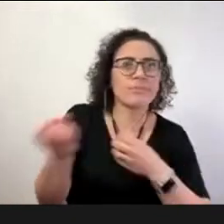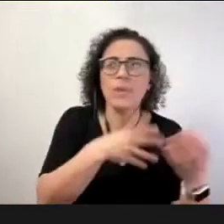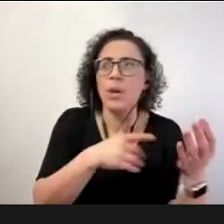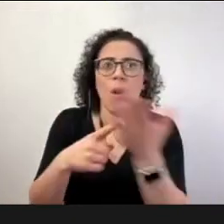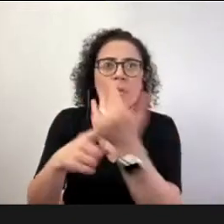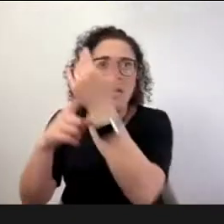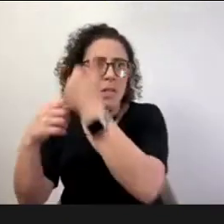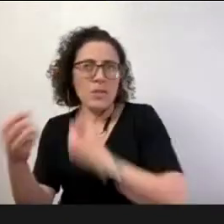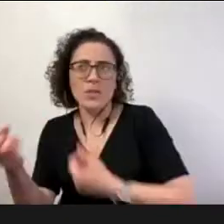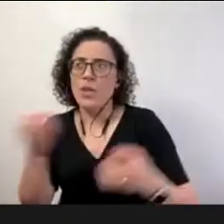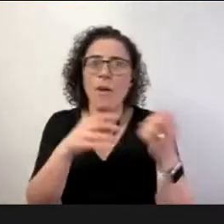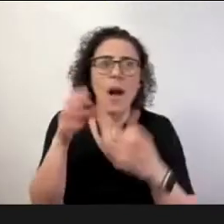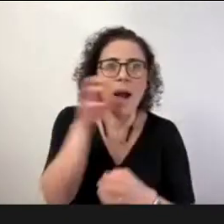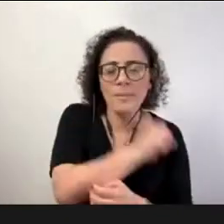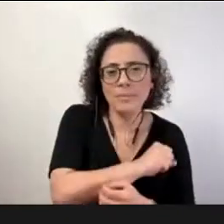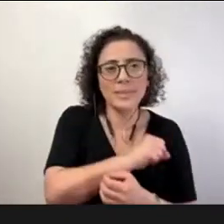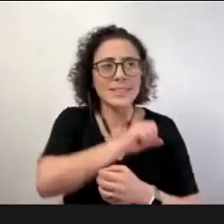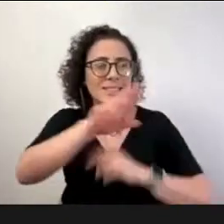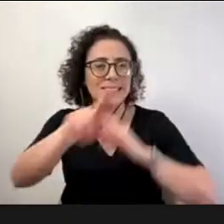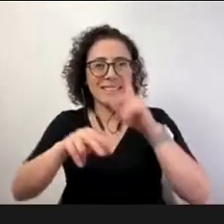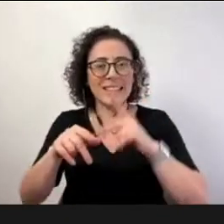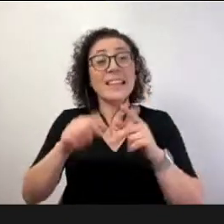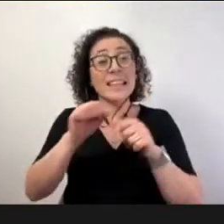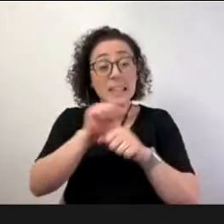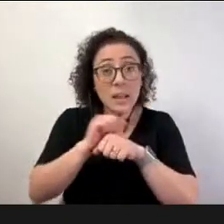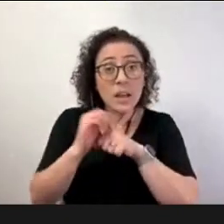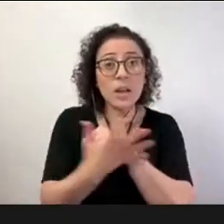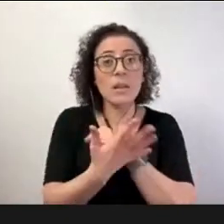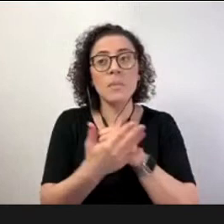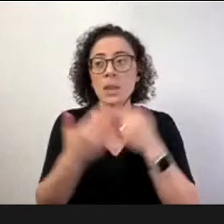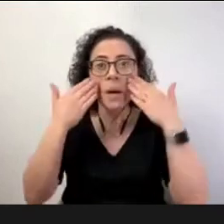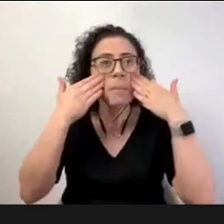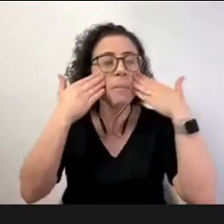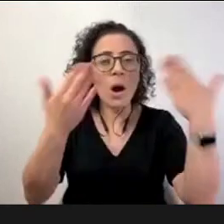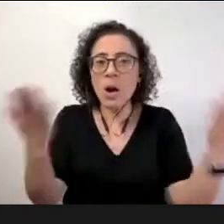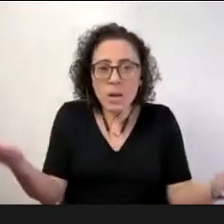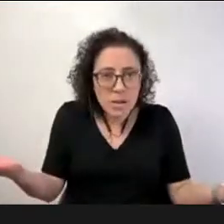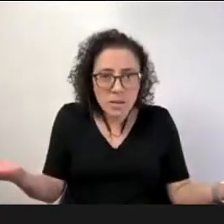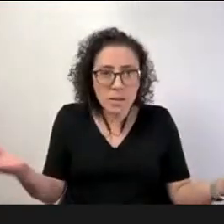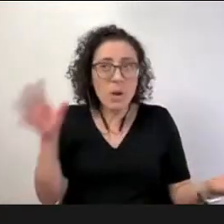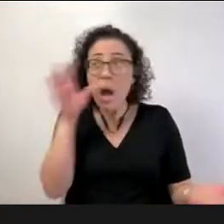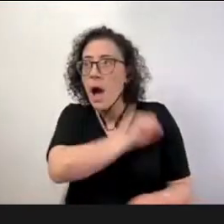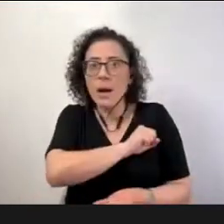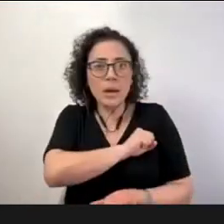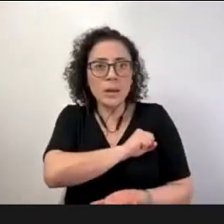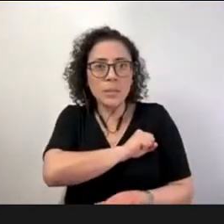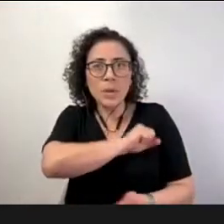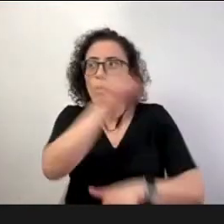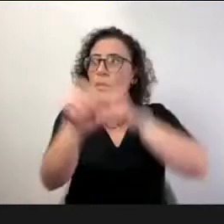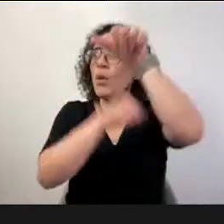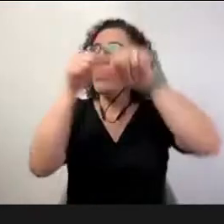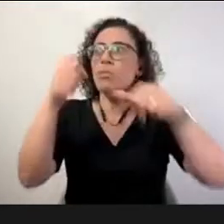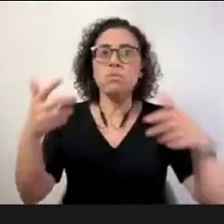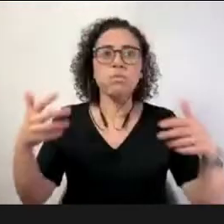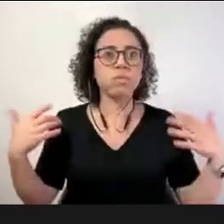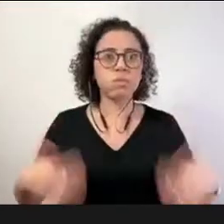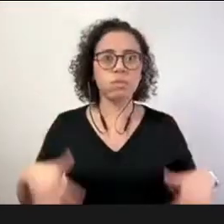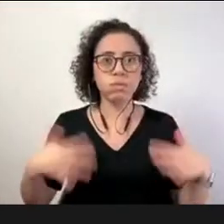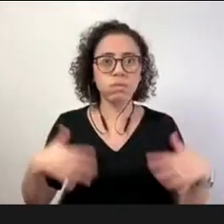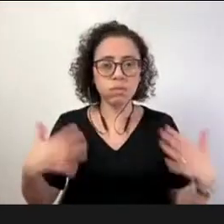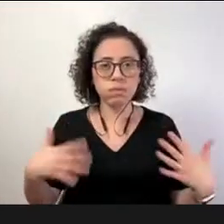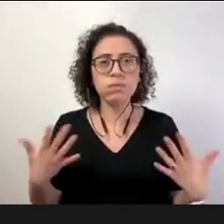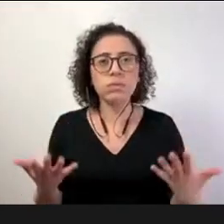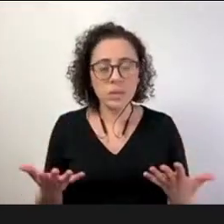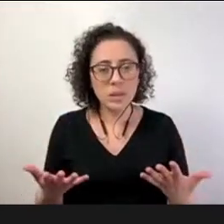isso né e talvez tenha acelerado uma série de transformações que esse contexto de mundo de alguma forma já se apresentava né intensificou